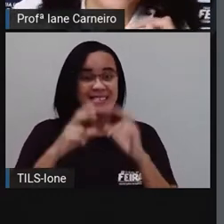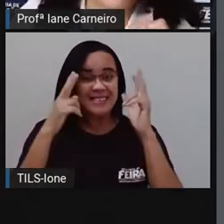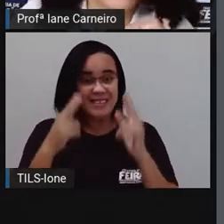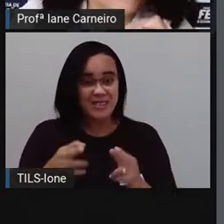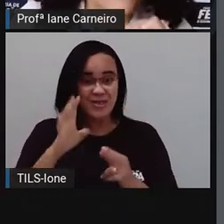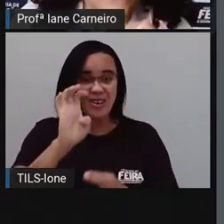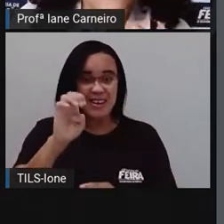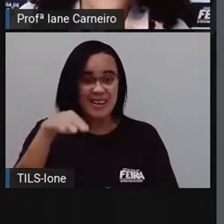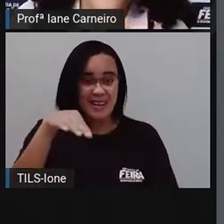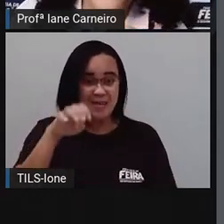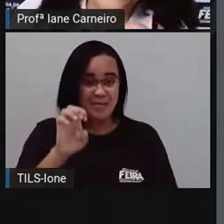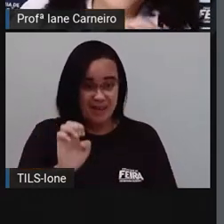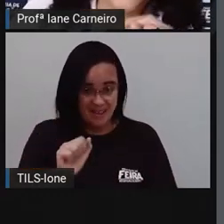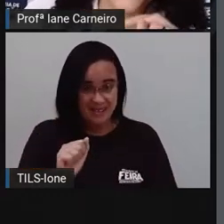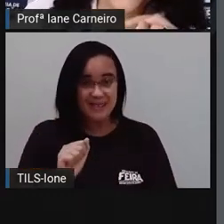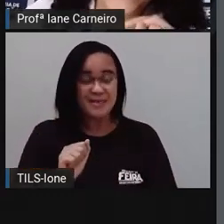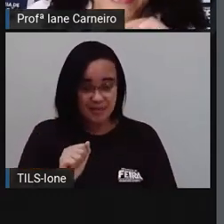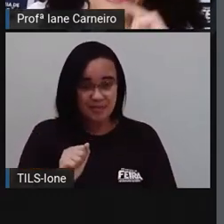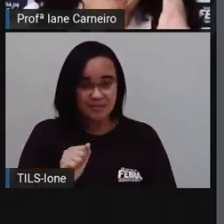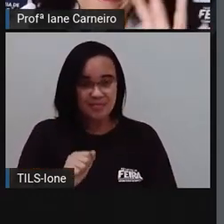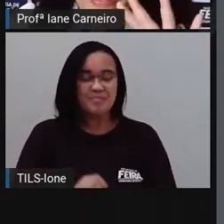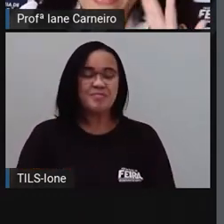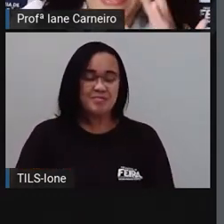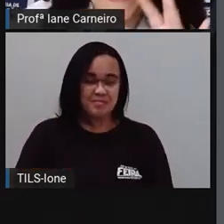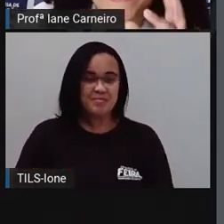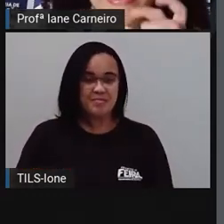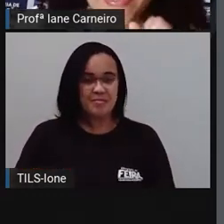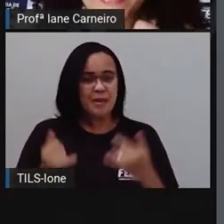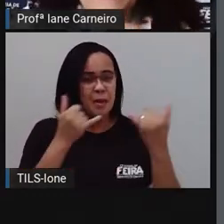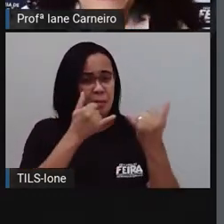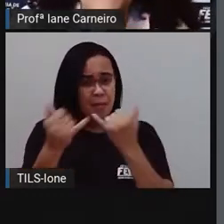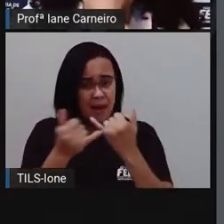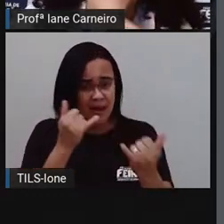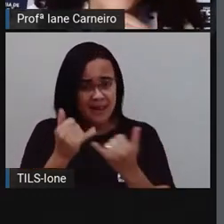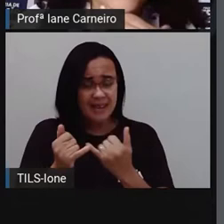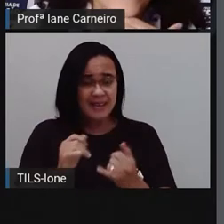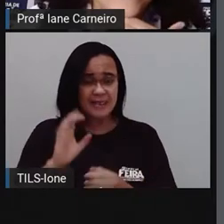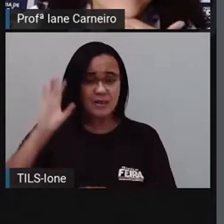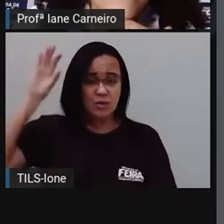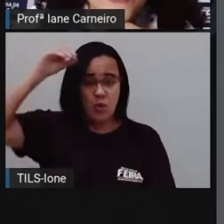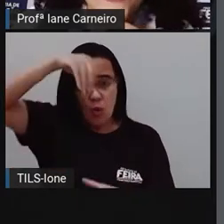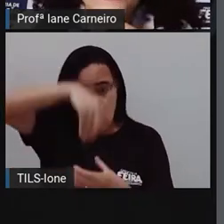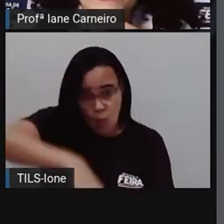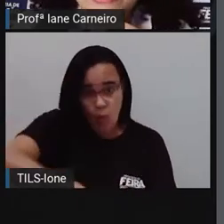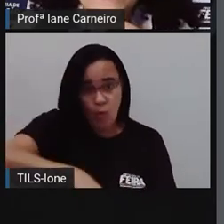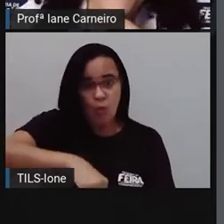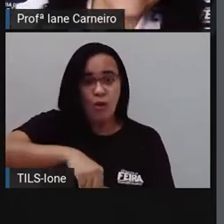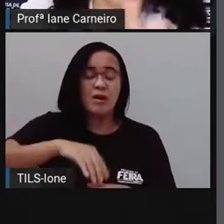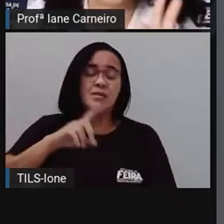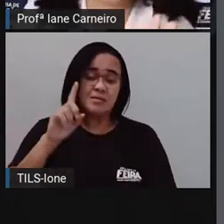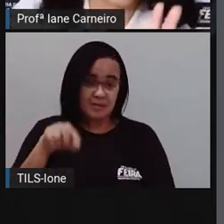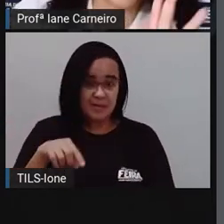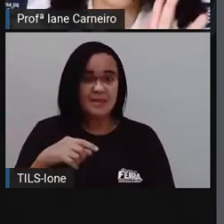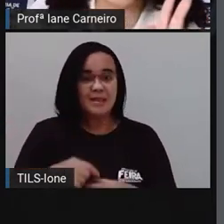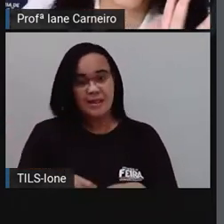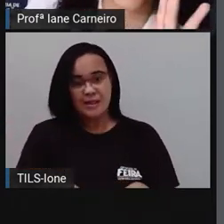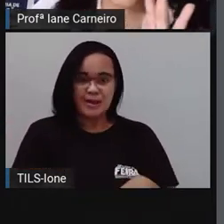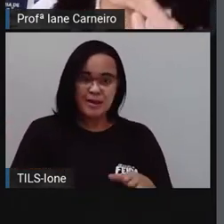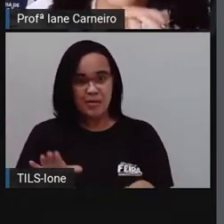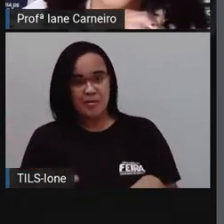a ema. Lembra que a gente imitou o avestruz, né? A ema é parente da avestruz. Anda toda